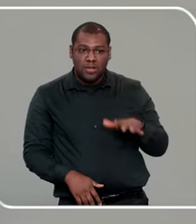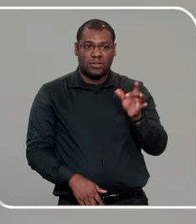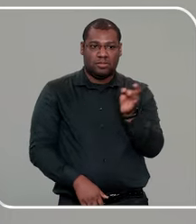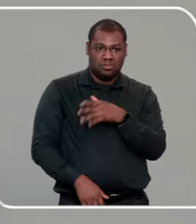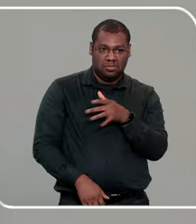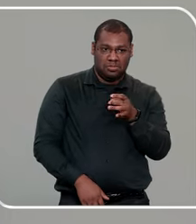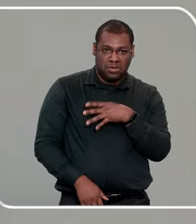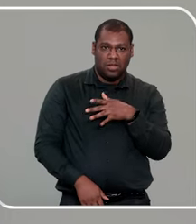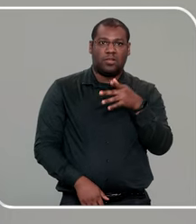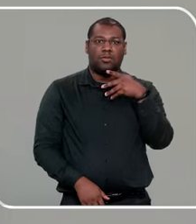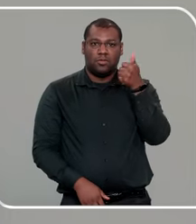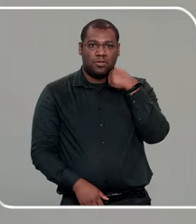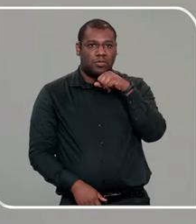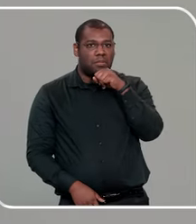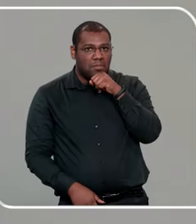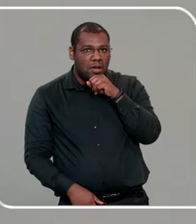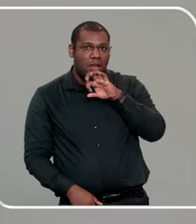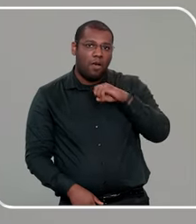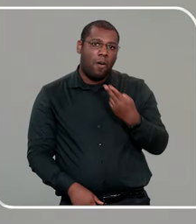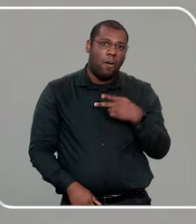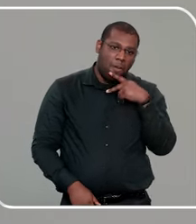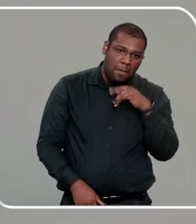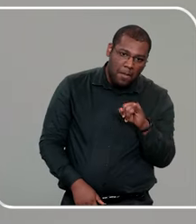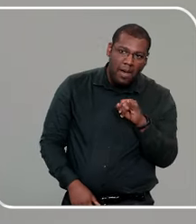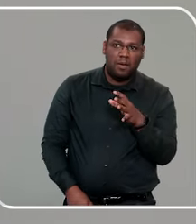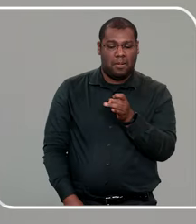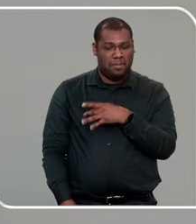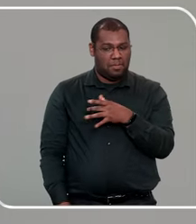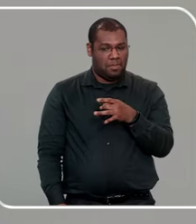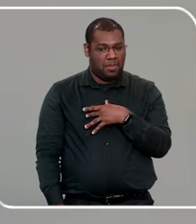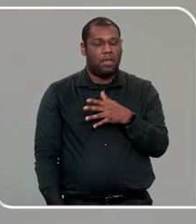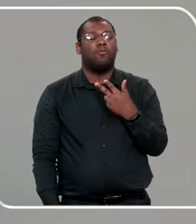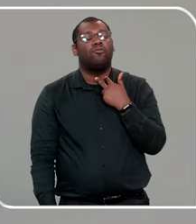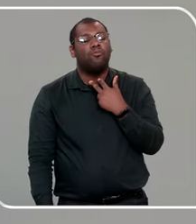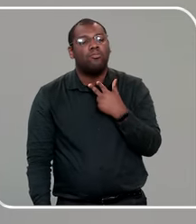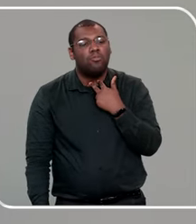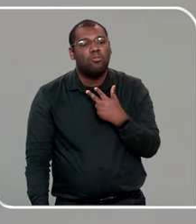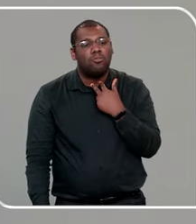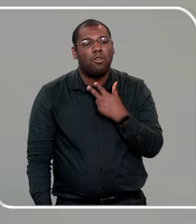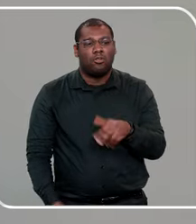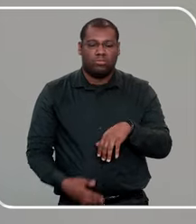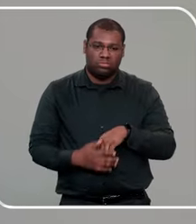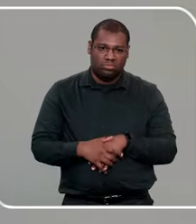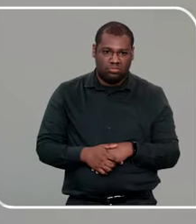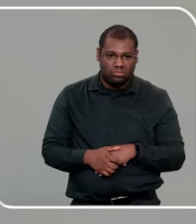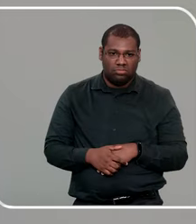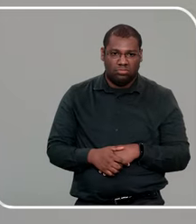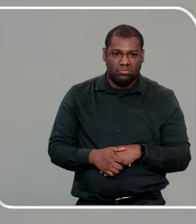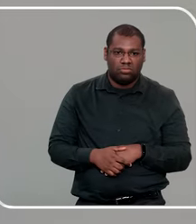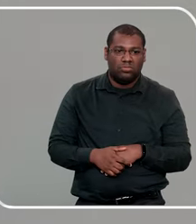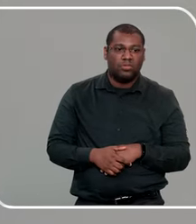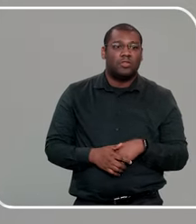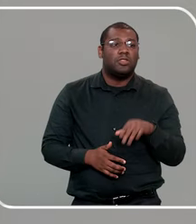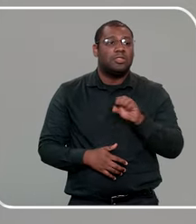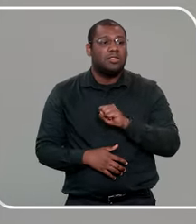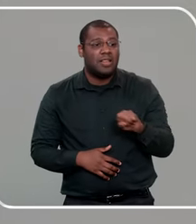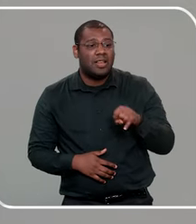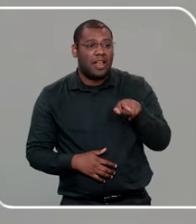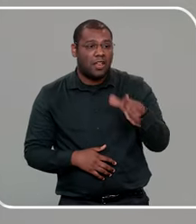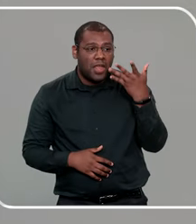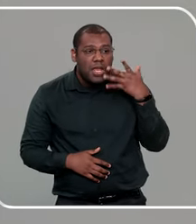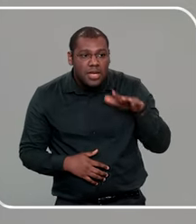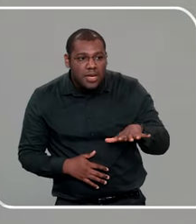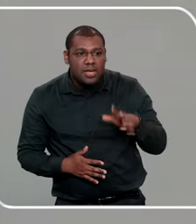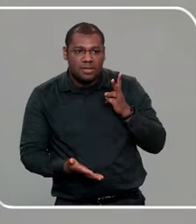Se você pratica com seu filho, uma criação, em que existem castigos, punições, em